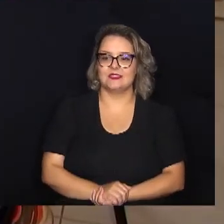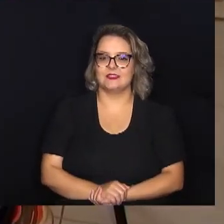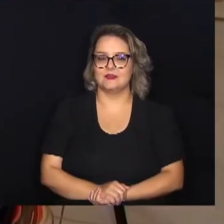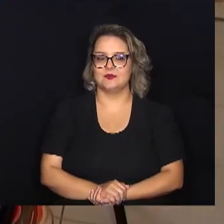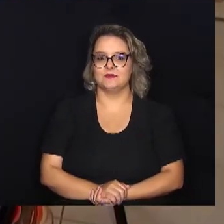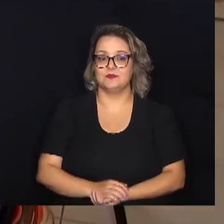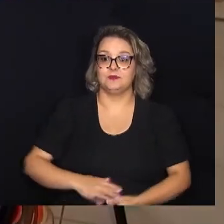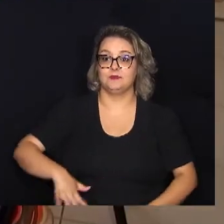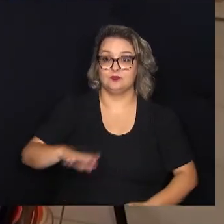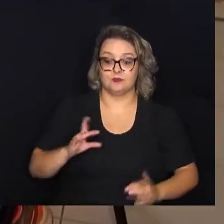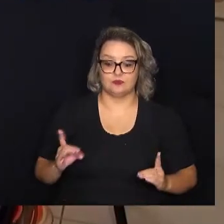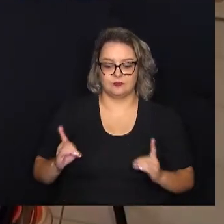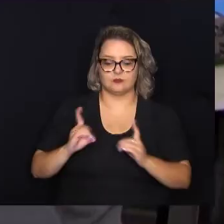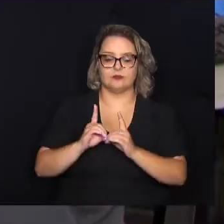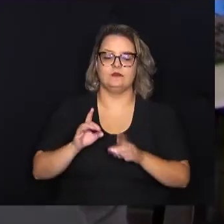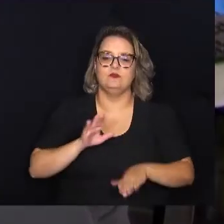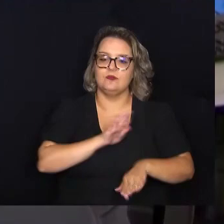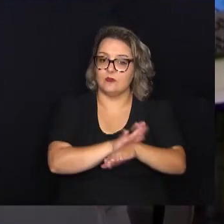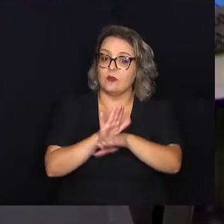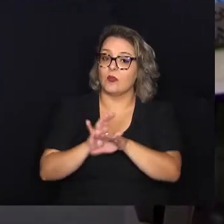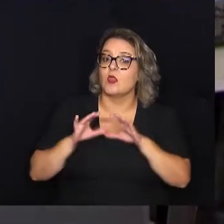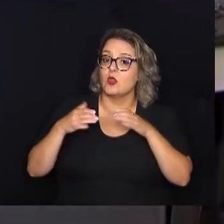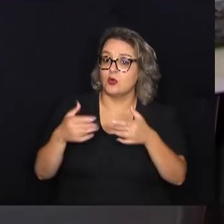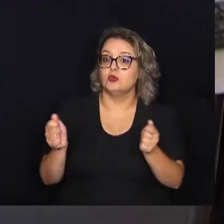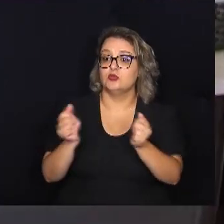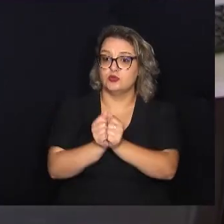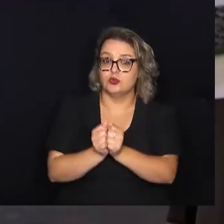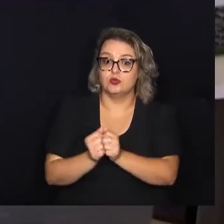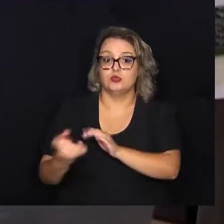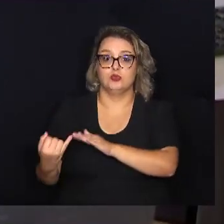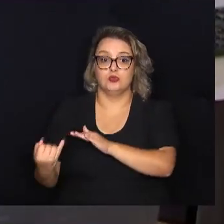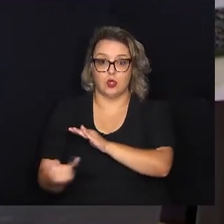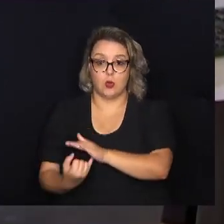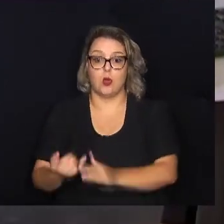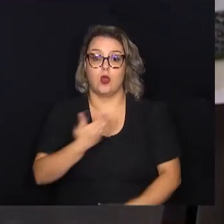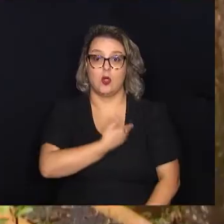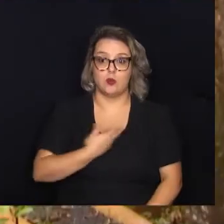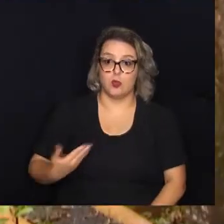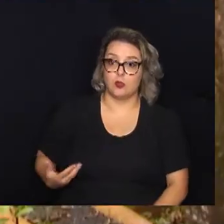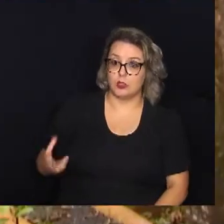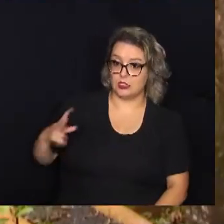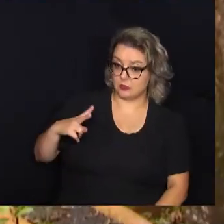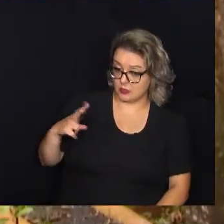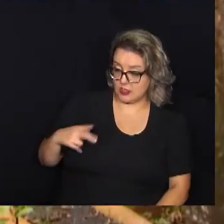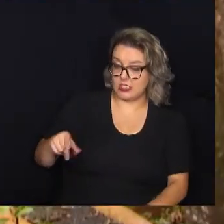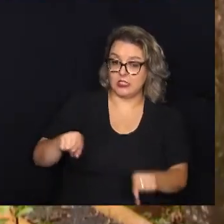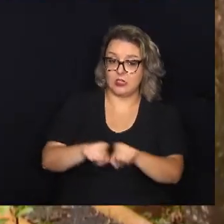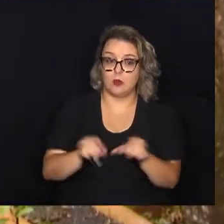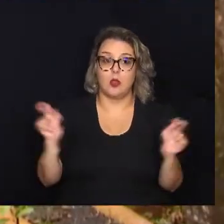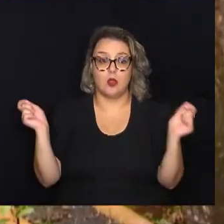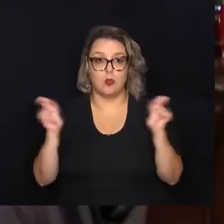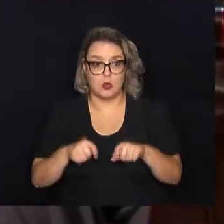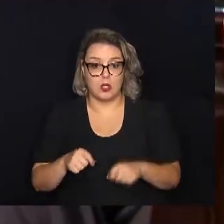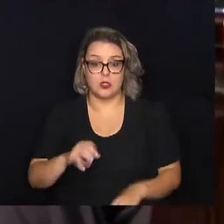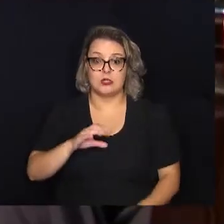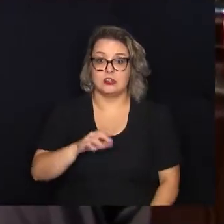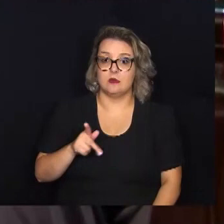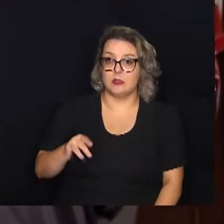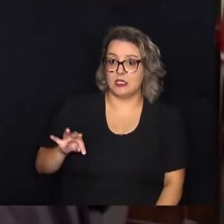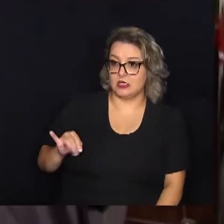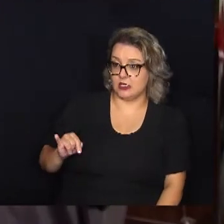cooperação com a comunidade, em conjunto com as entidades públicas e privadas, possibilitou ao CPTI